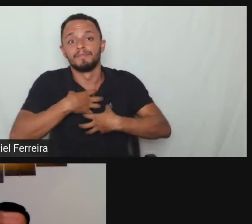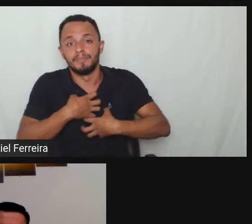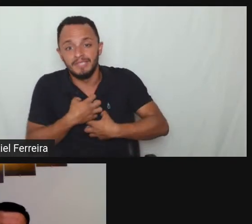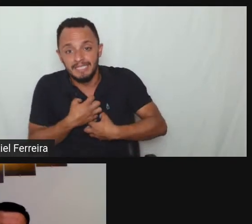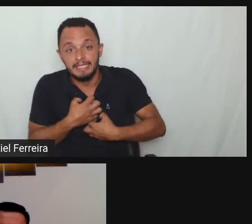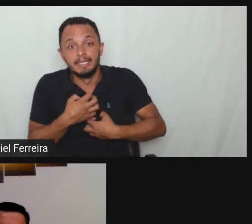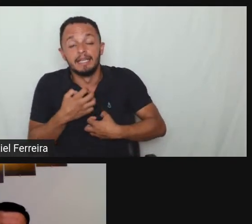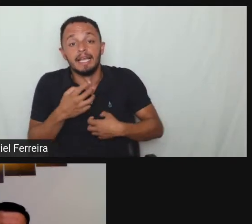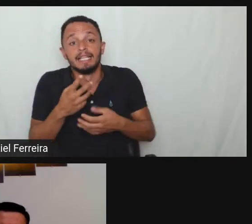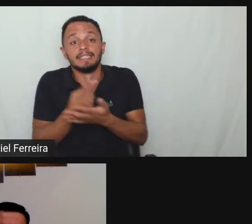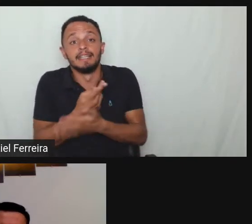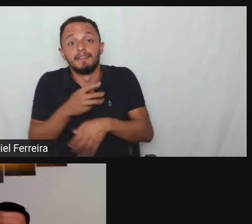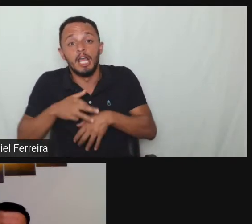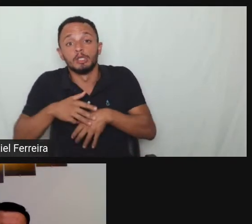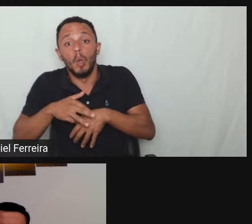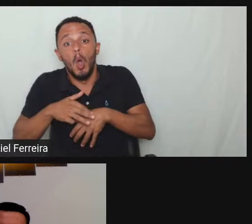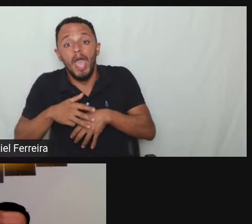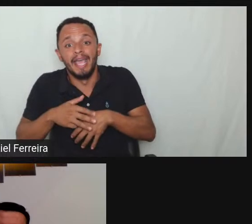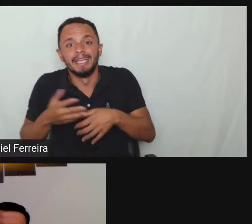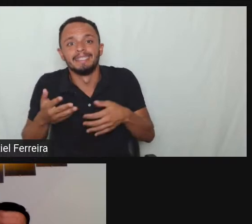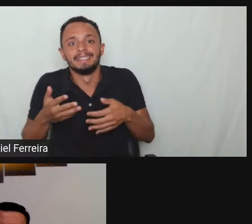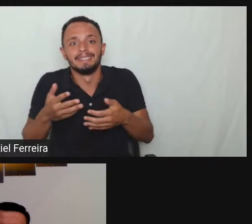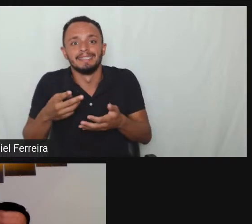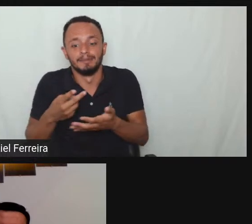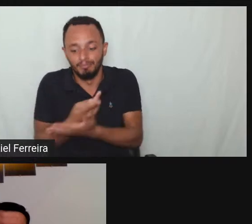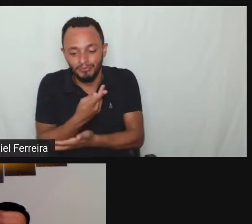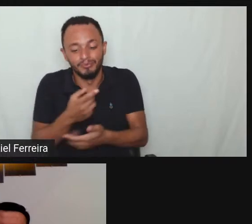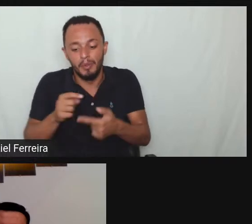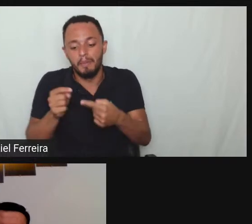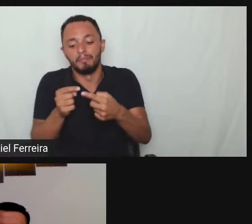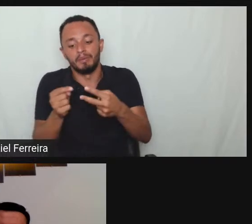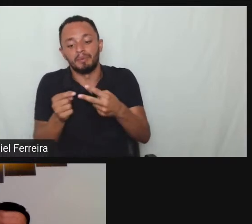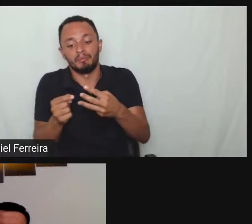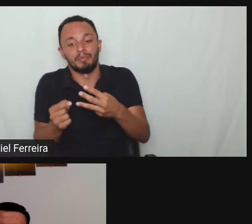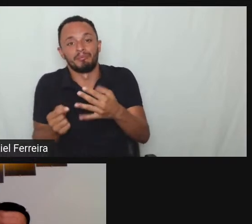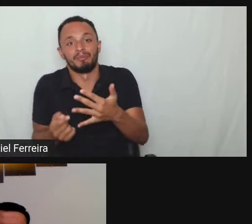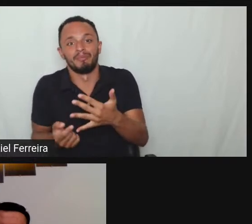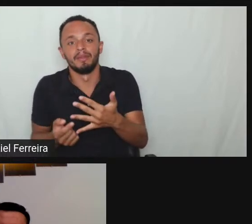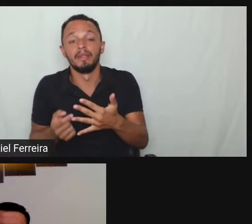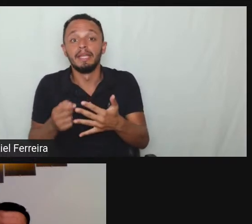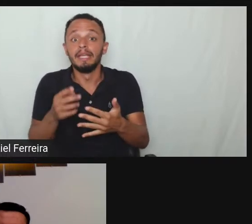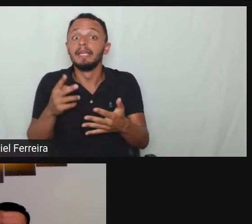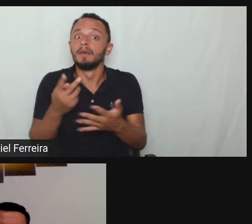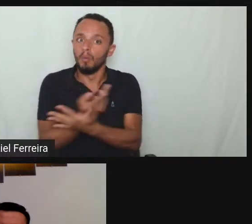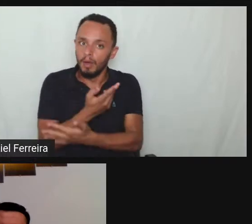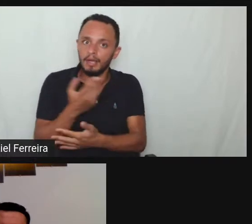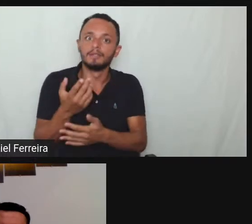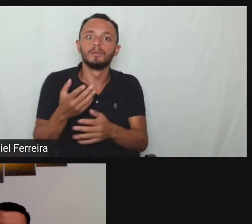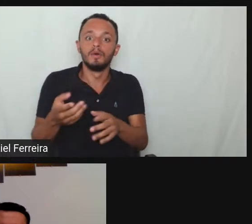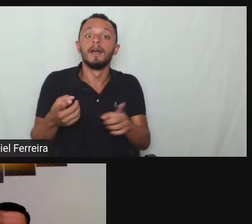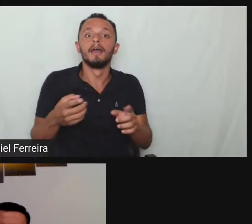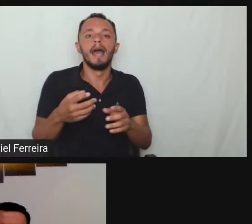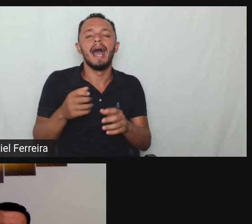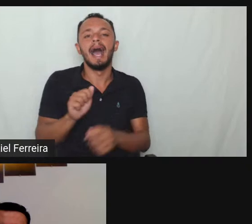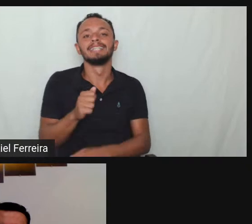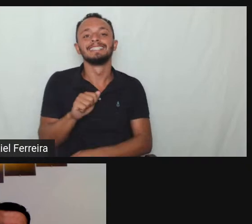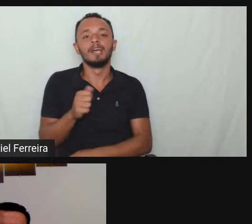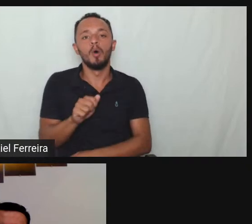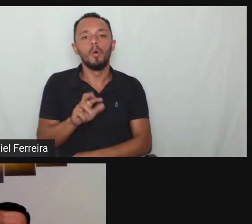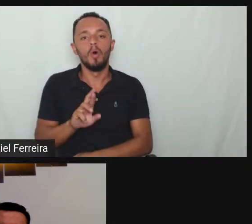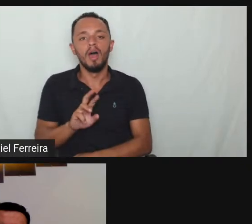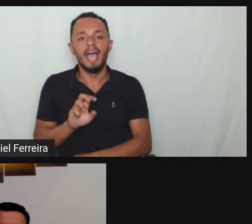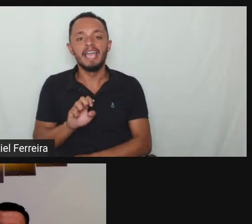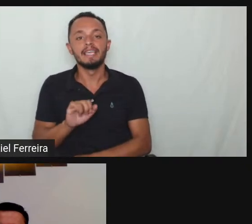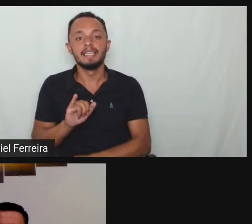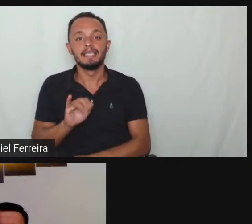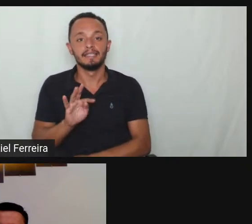muito grande de prejuízo quando a família dele nos procurou e quando a gente ajuizou essa ação de reintegração Marcelo a empresa